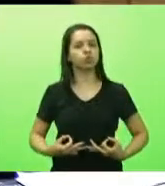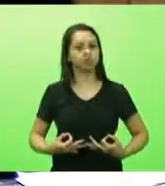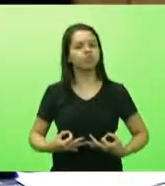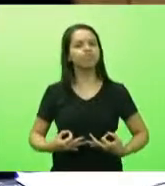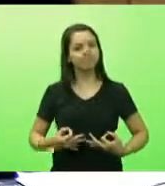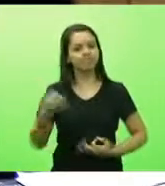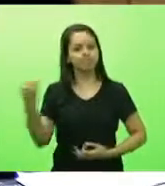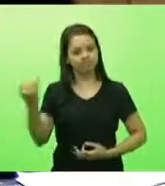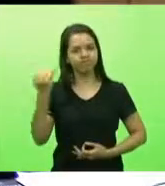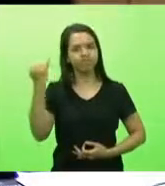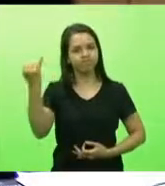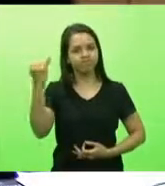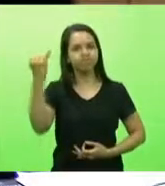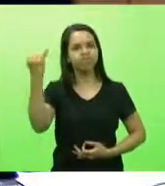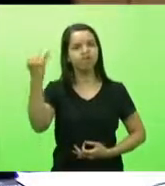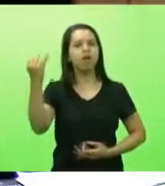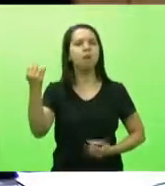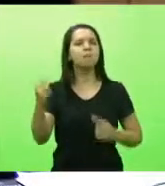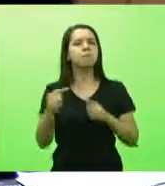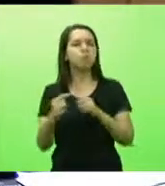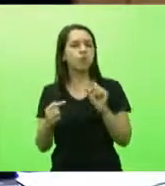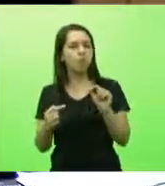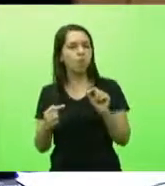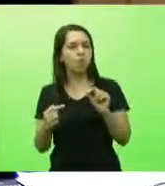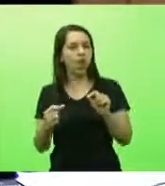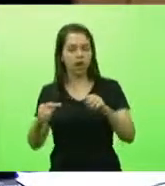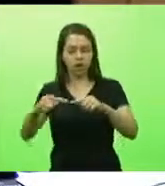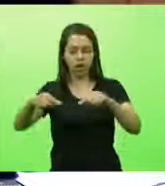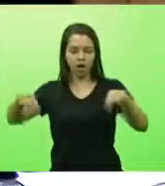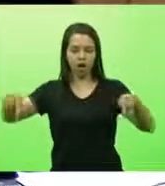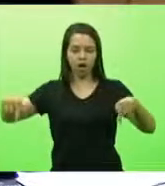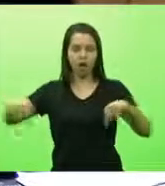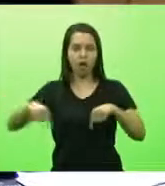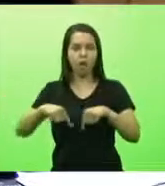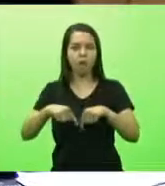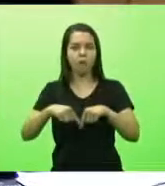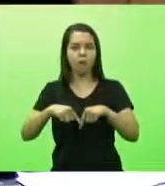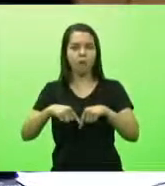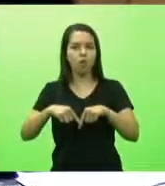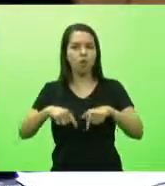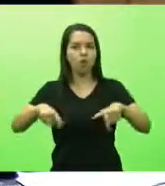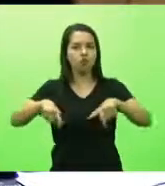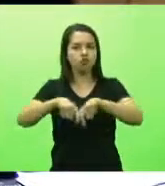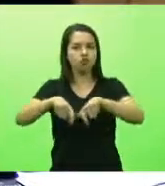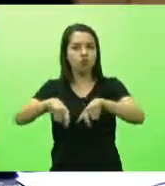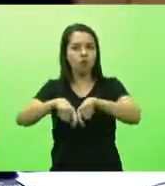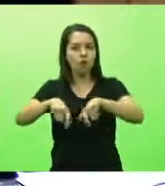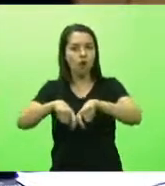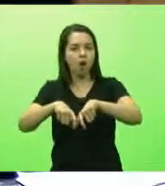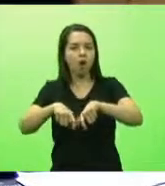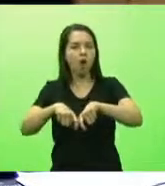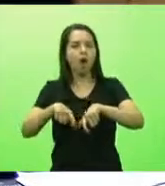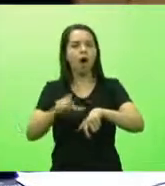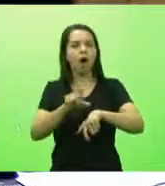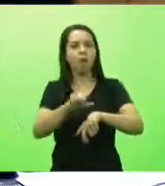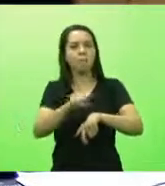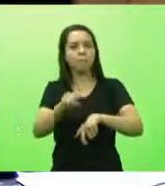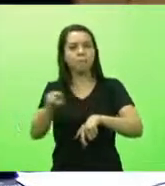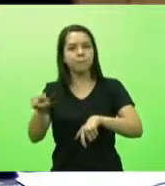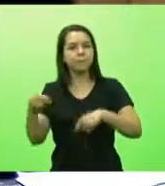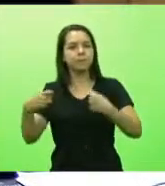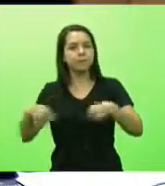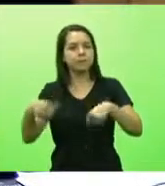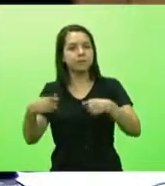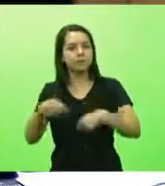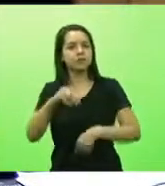relacionada aos campos de futebol no qual as pessoas precisam desta renda. Então, temos quadras de grama